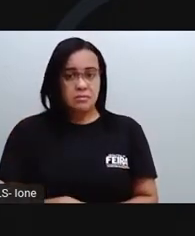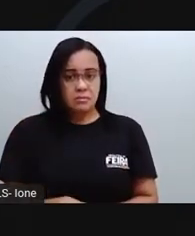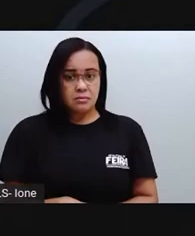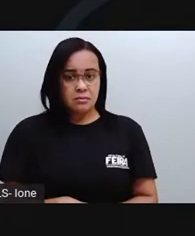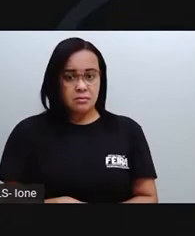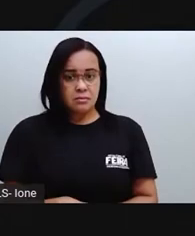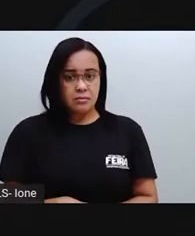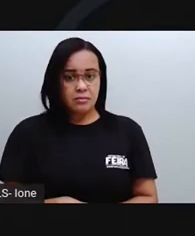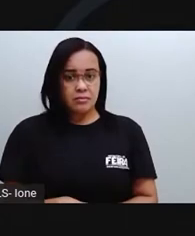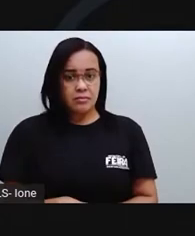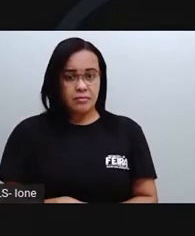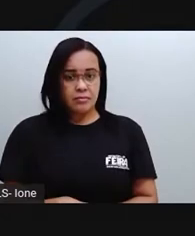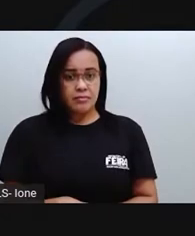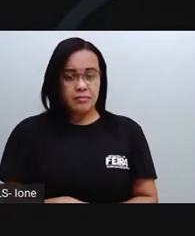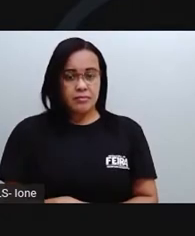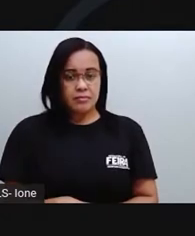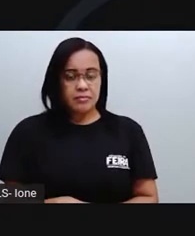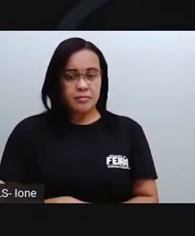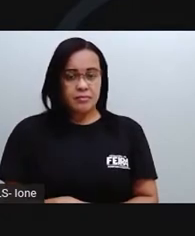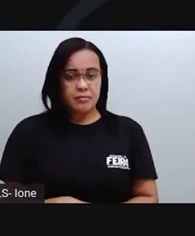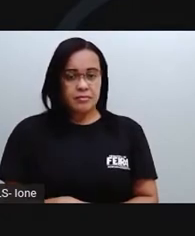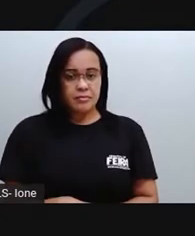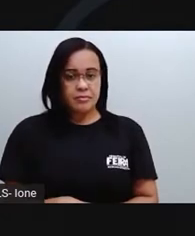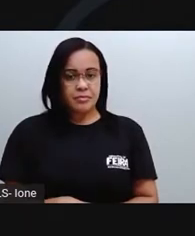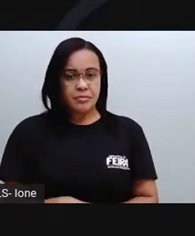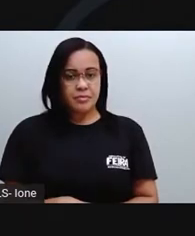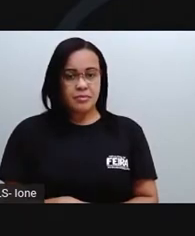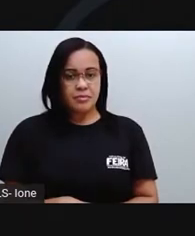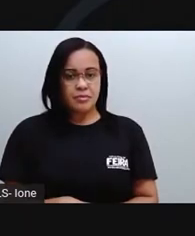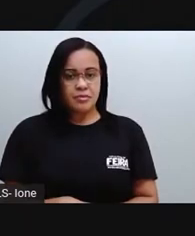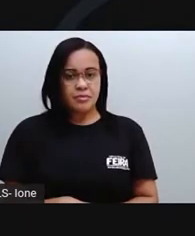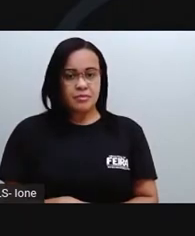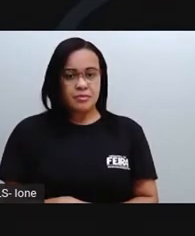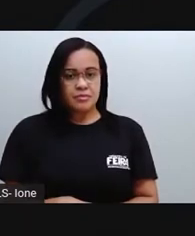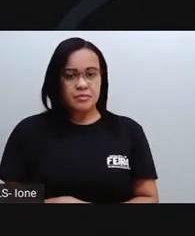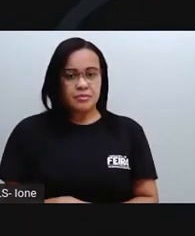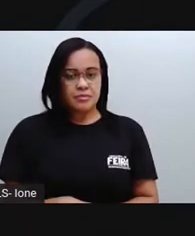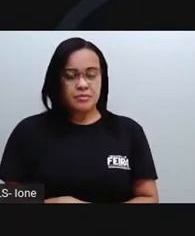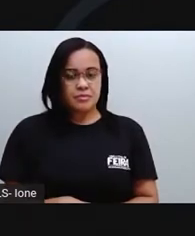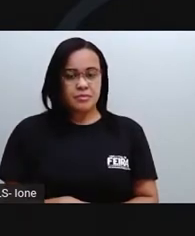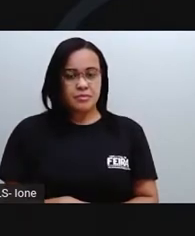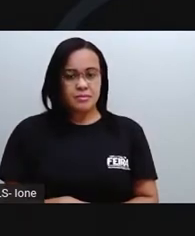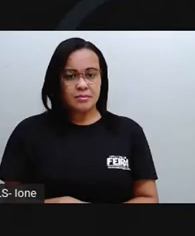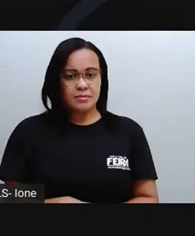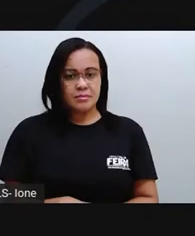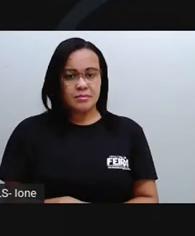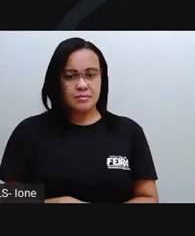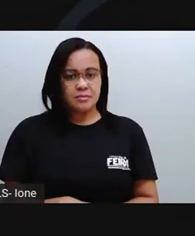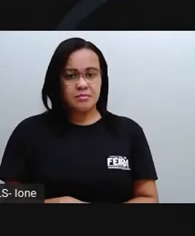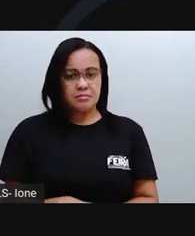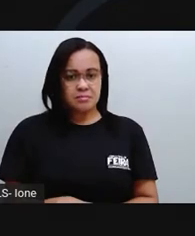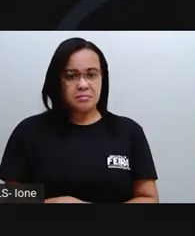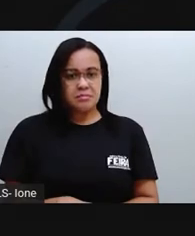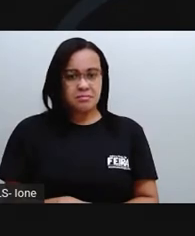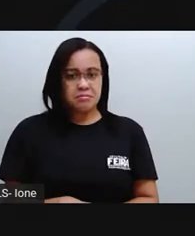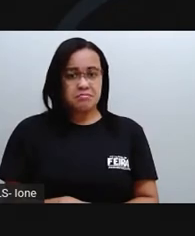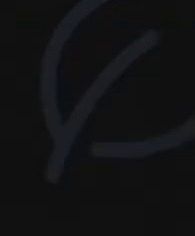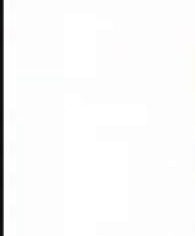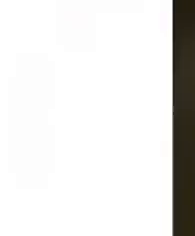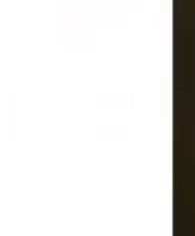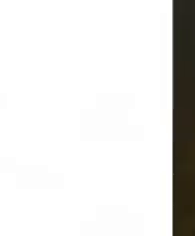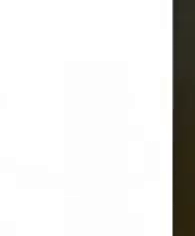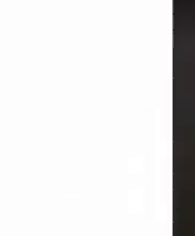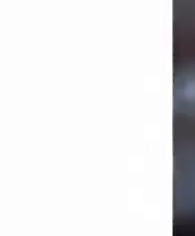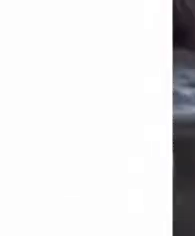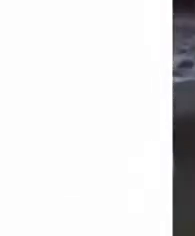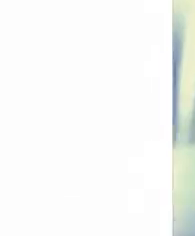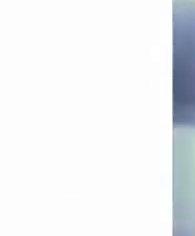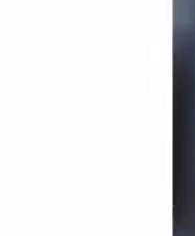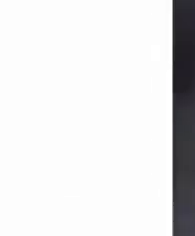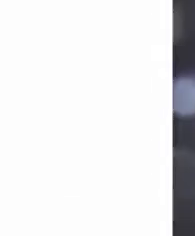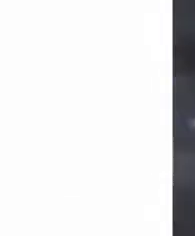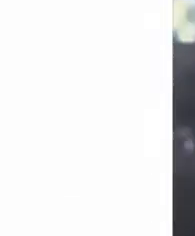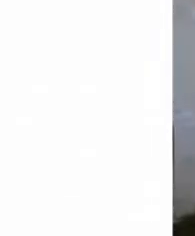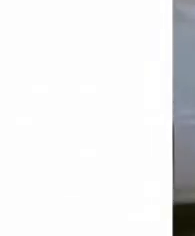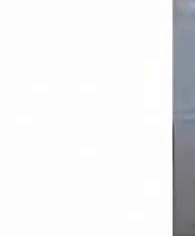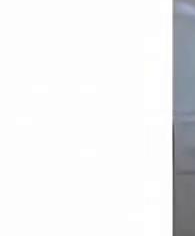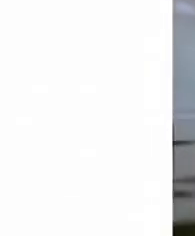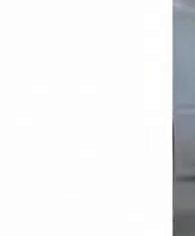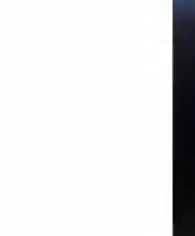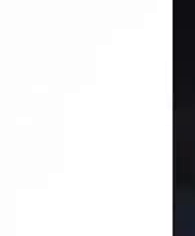acontece